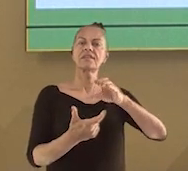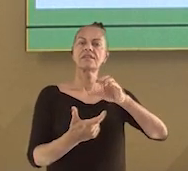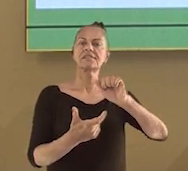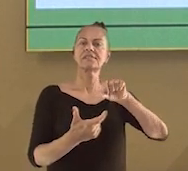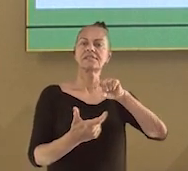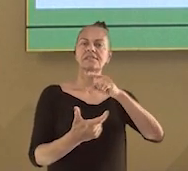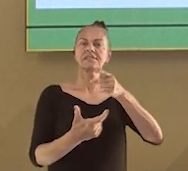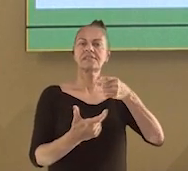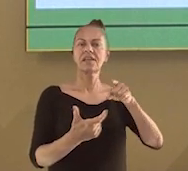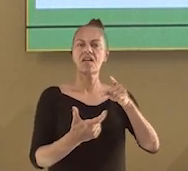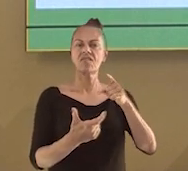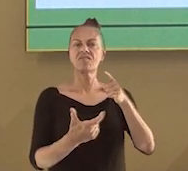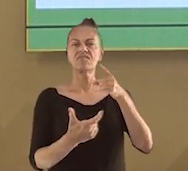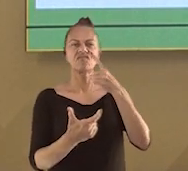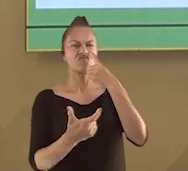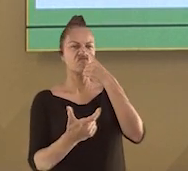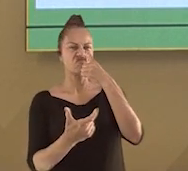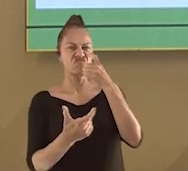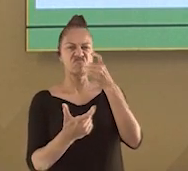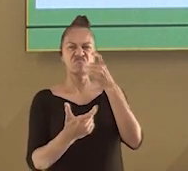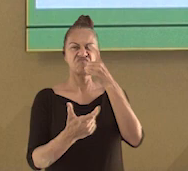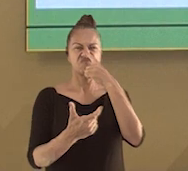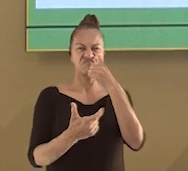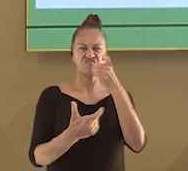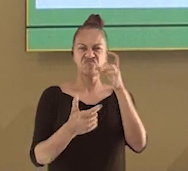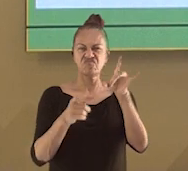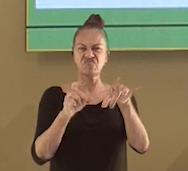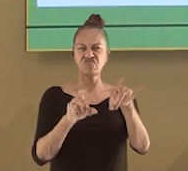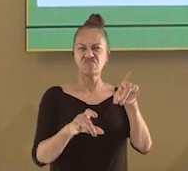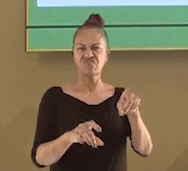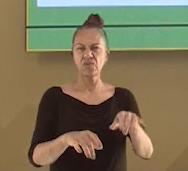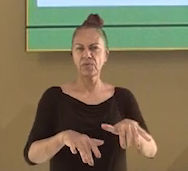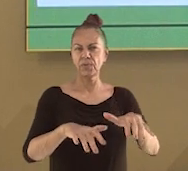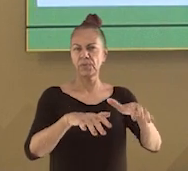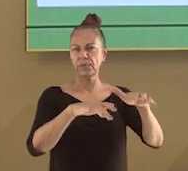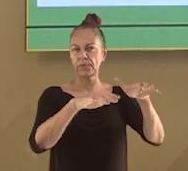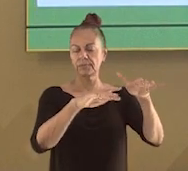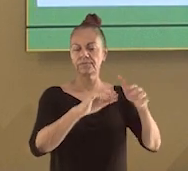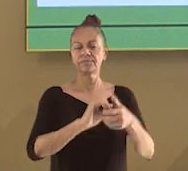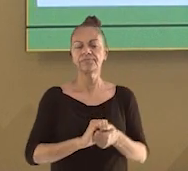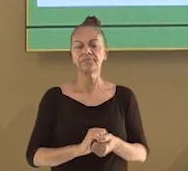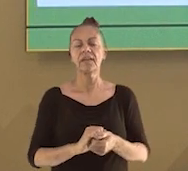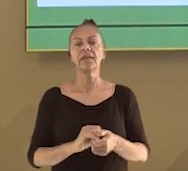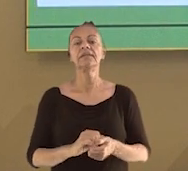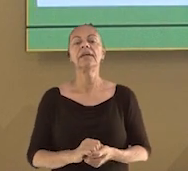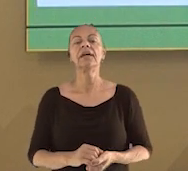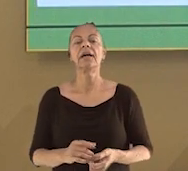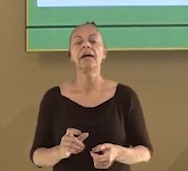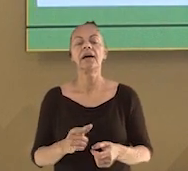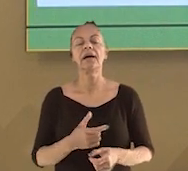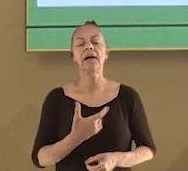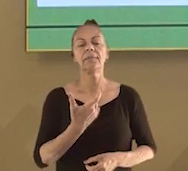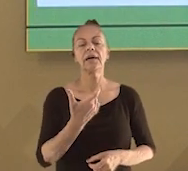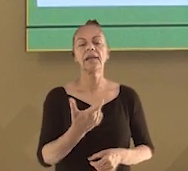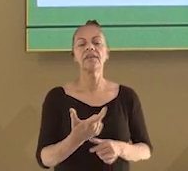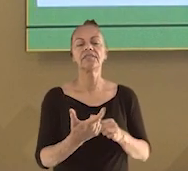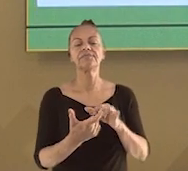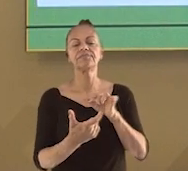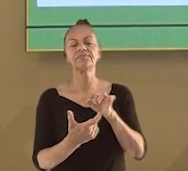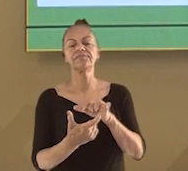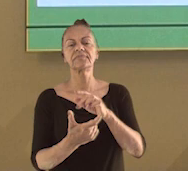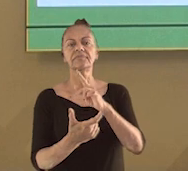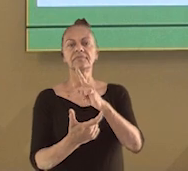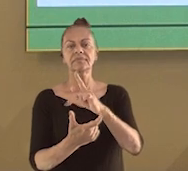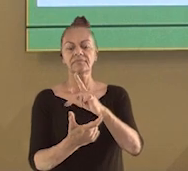Um pouco abaixo da palavra preservação está a palavra poluição está a palavra